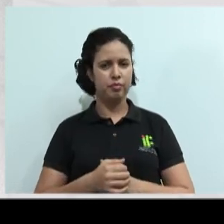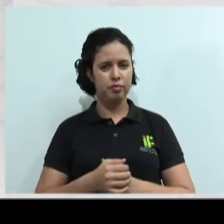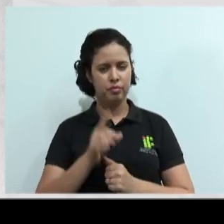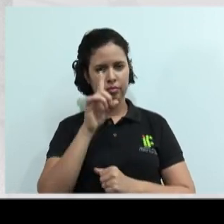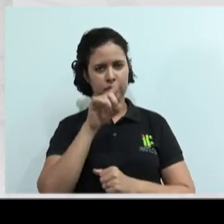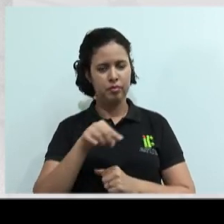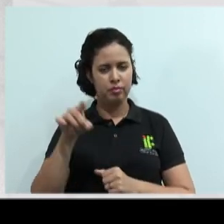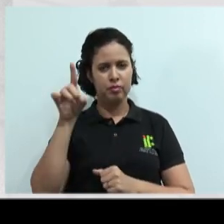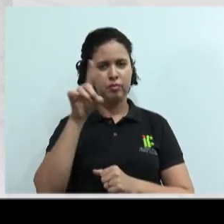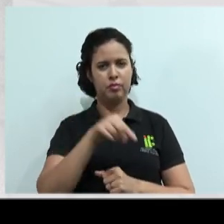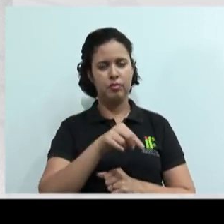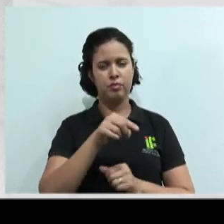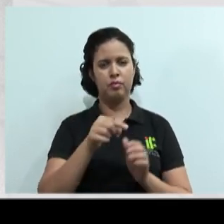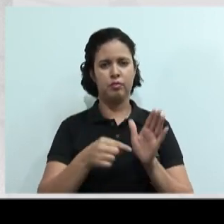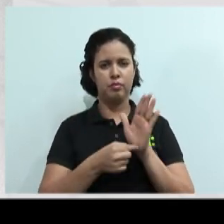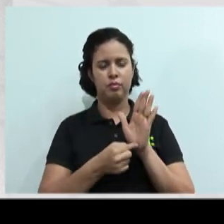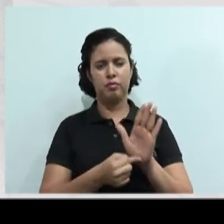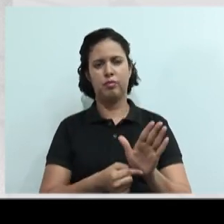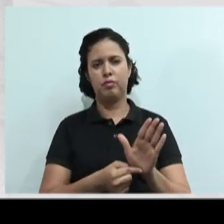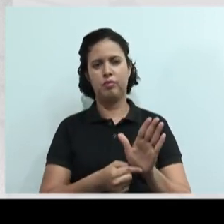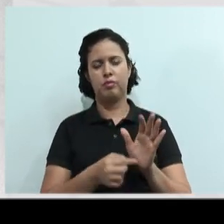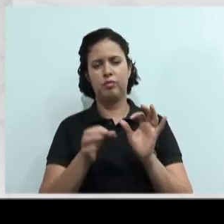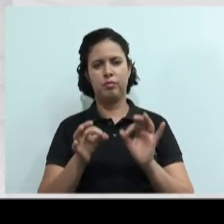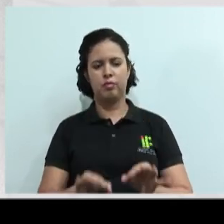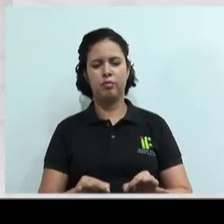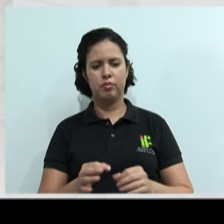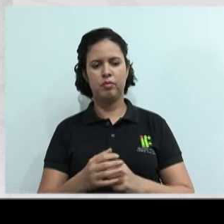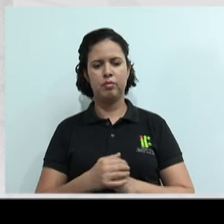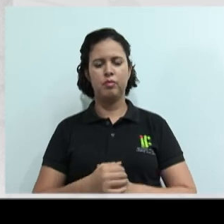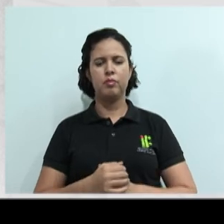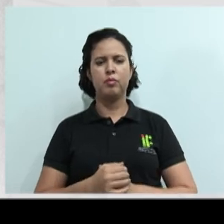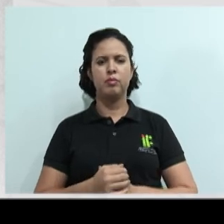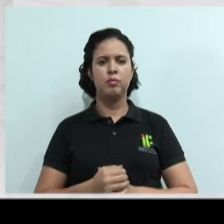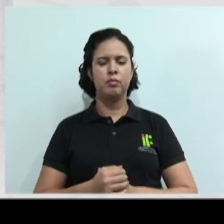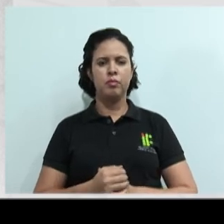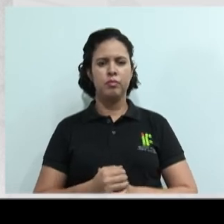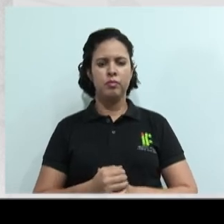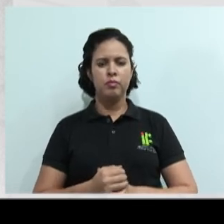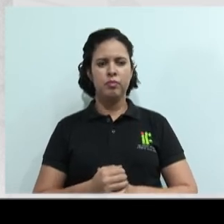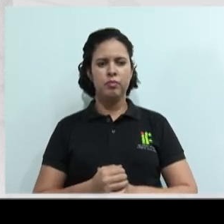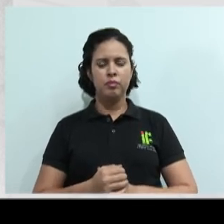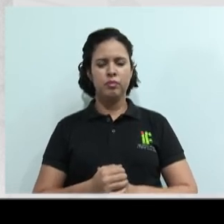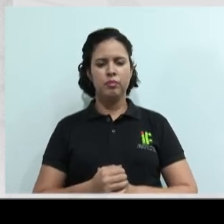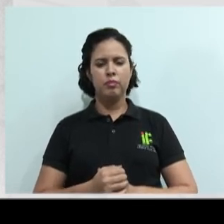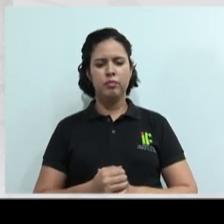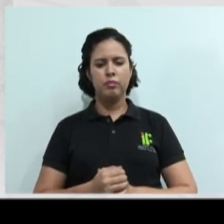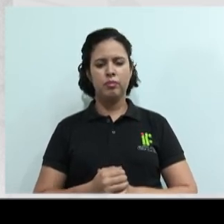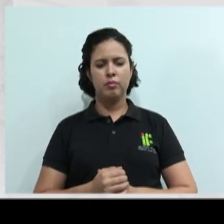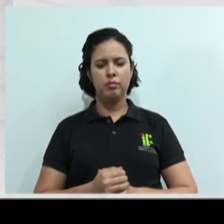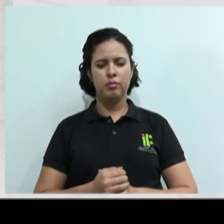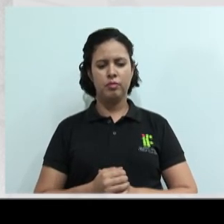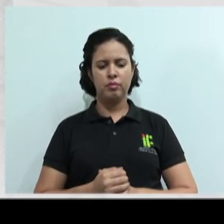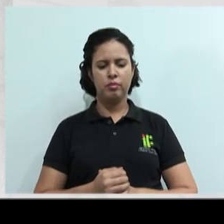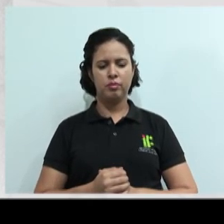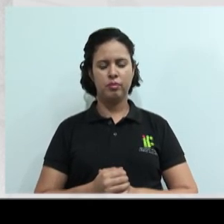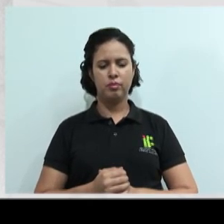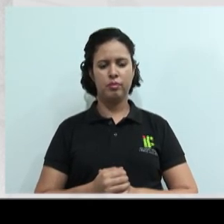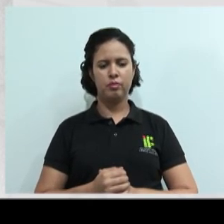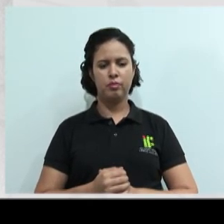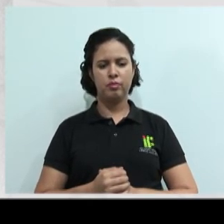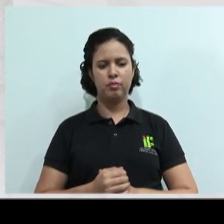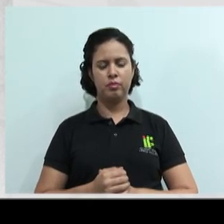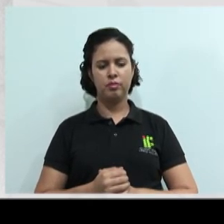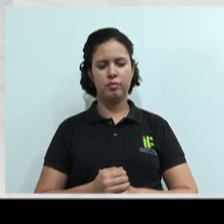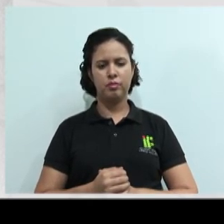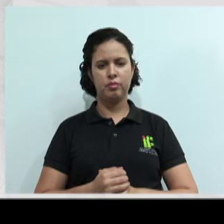estes fatores. Vou colocar aqui em tela as alternativas e o professor Alberto vai comentar